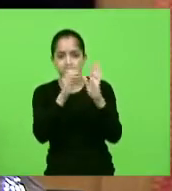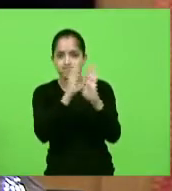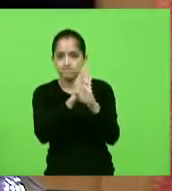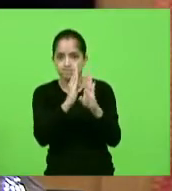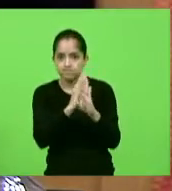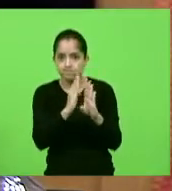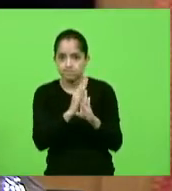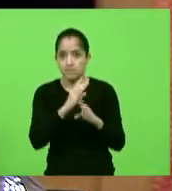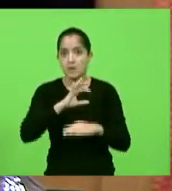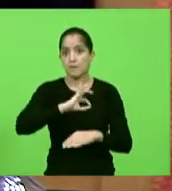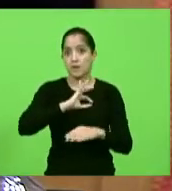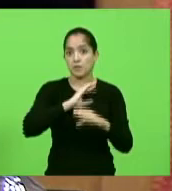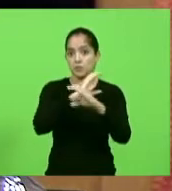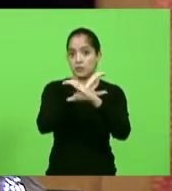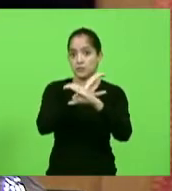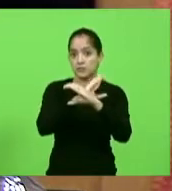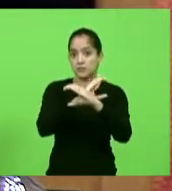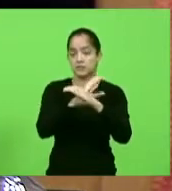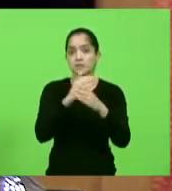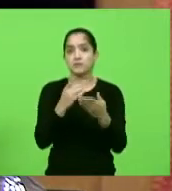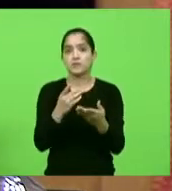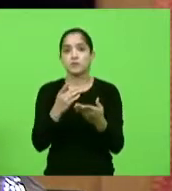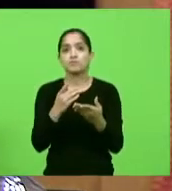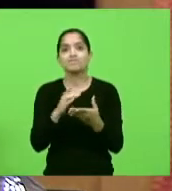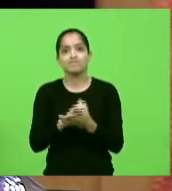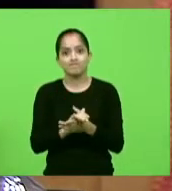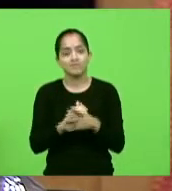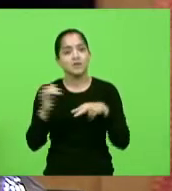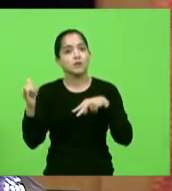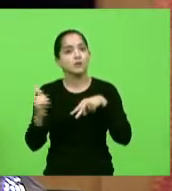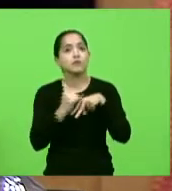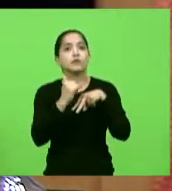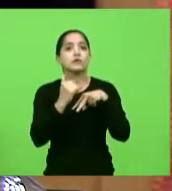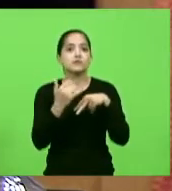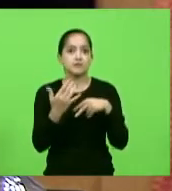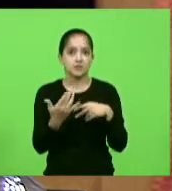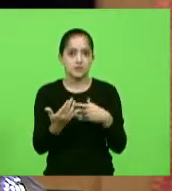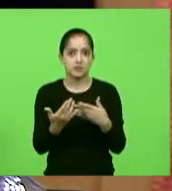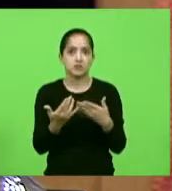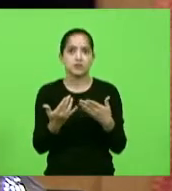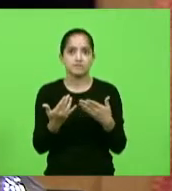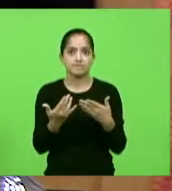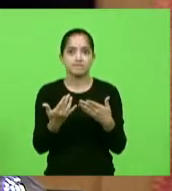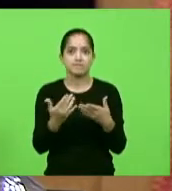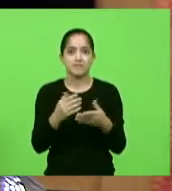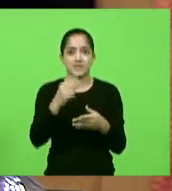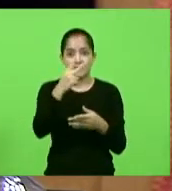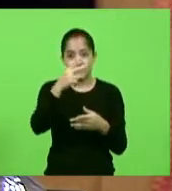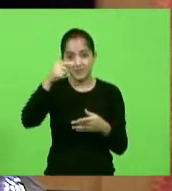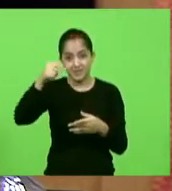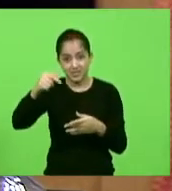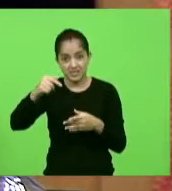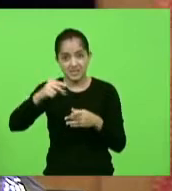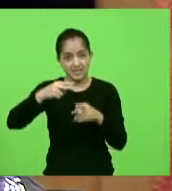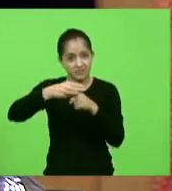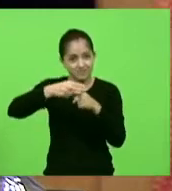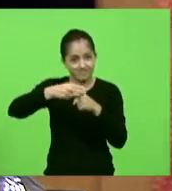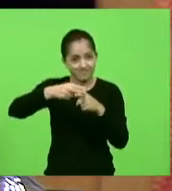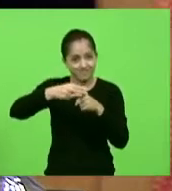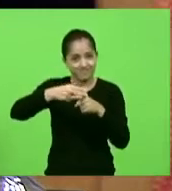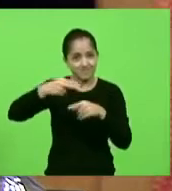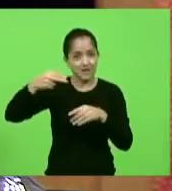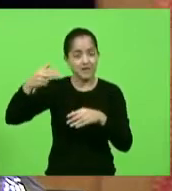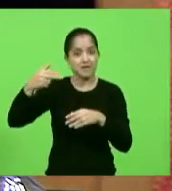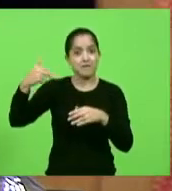civil e pela perícia, ela foi vítima de mais de... foram 27 facadas, depois,